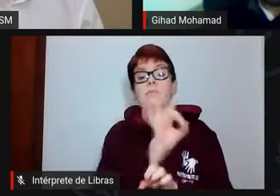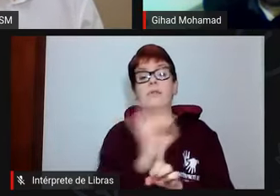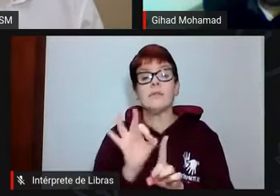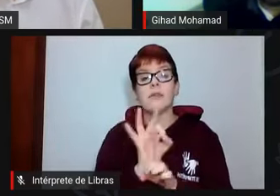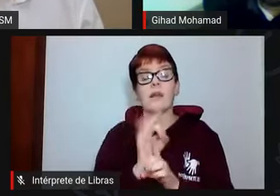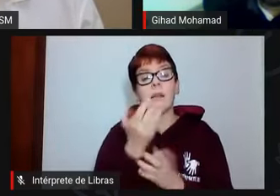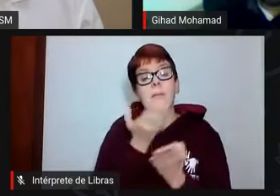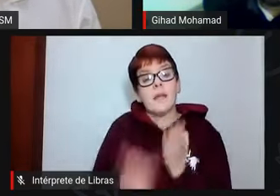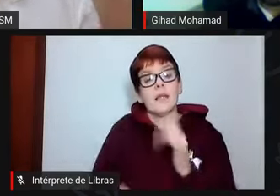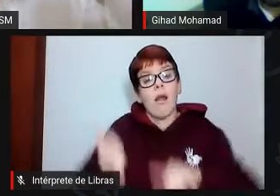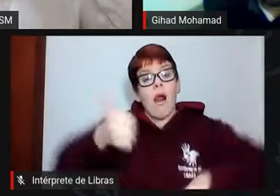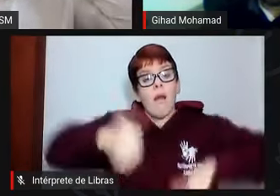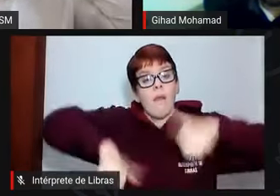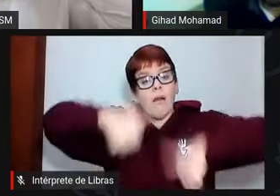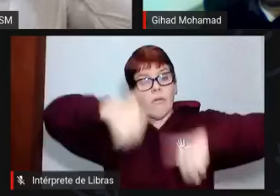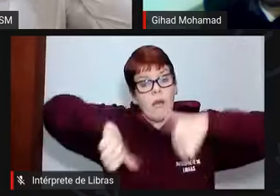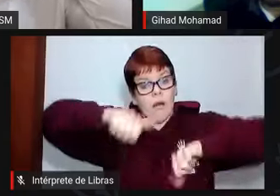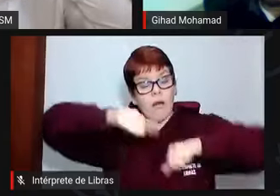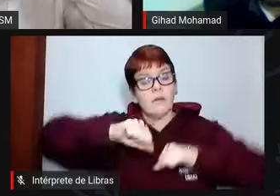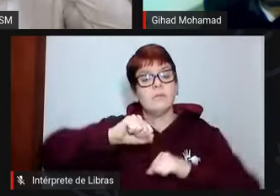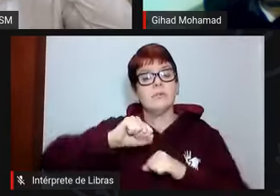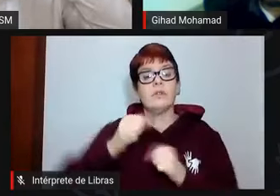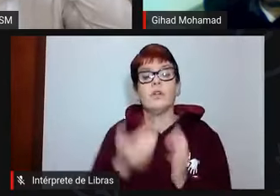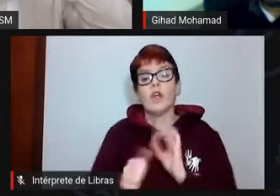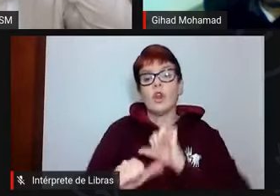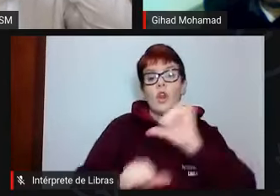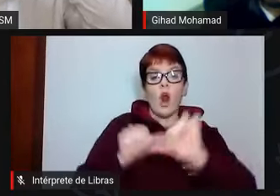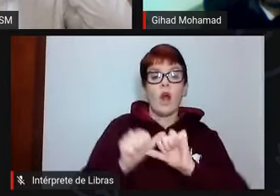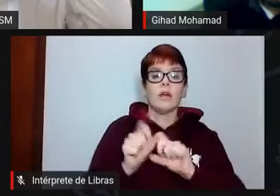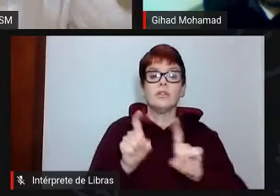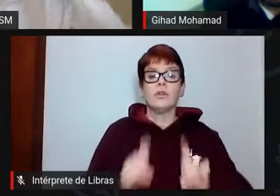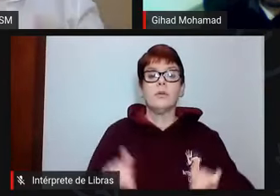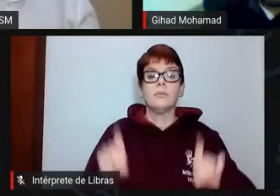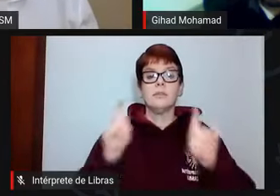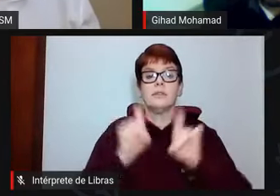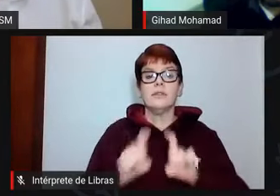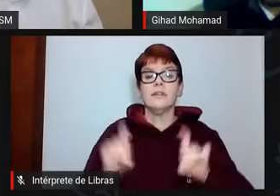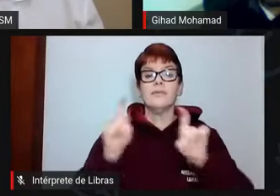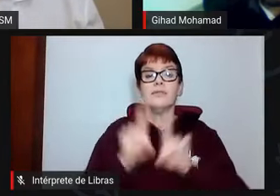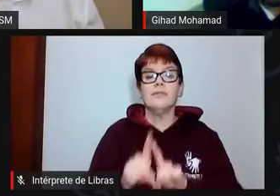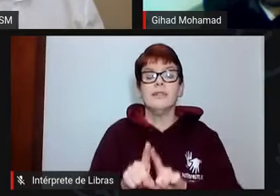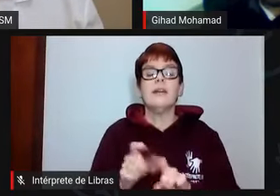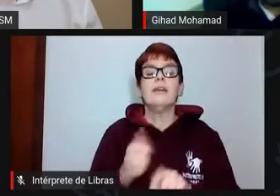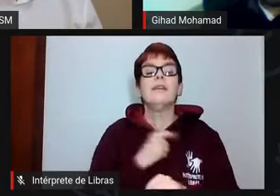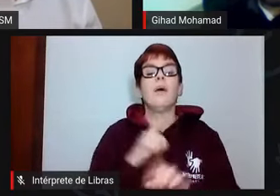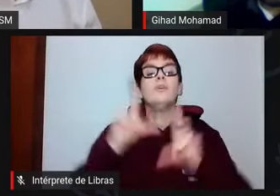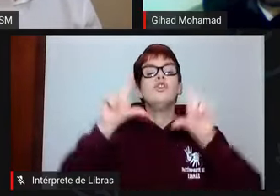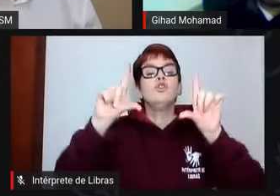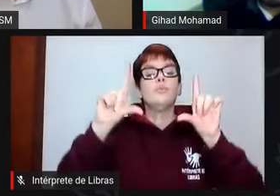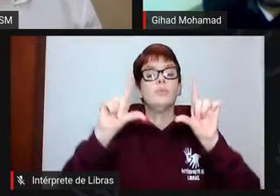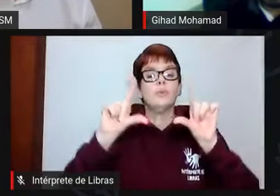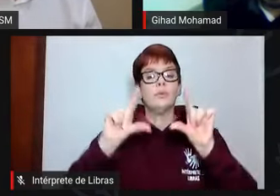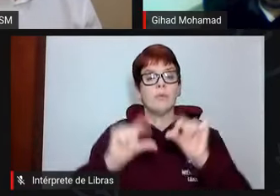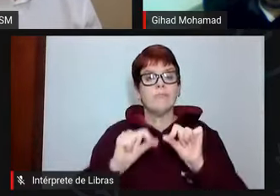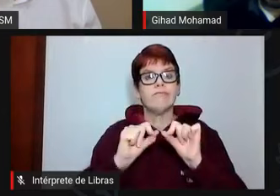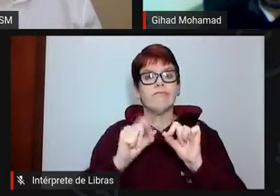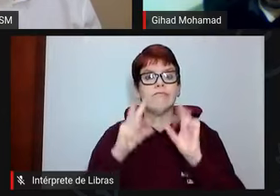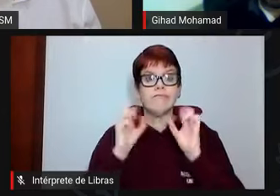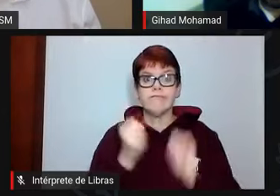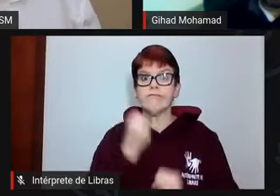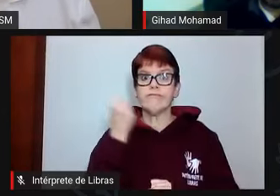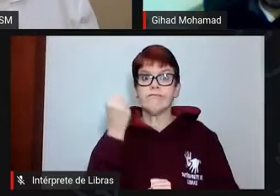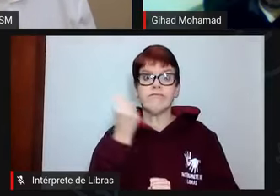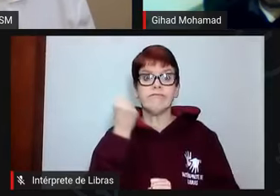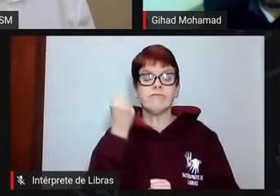laboratório, fazer obra e trocar computador. Ou seja, basicamente uma redução bem significativa e drástica que